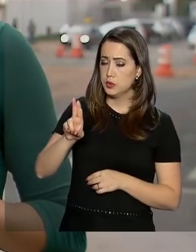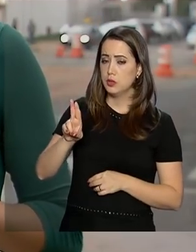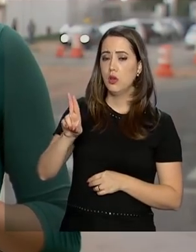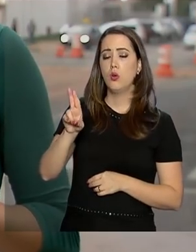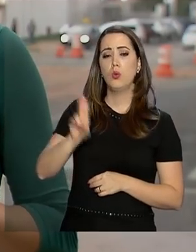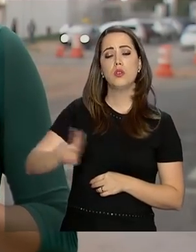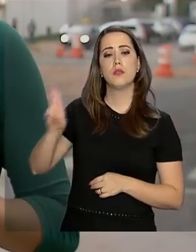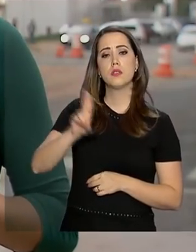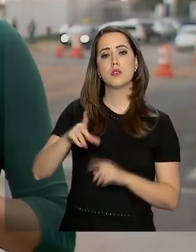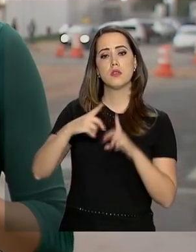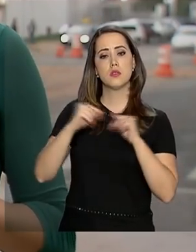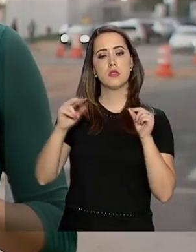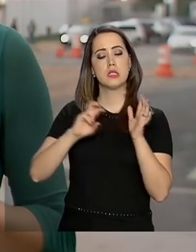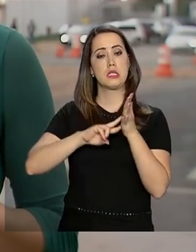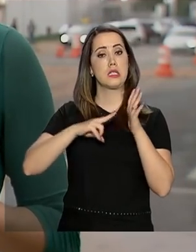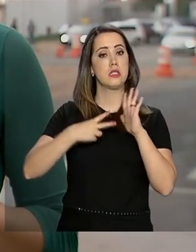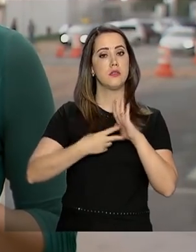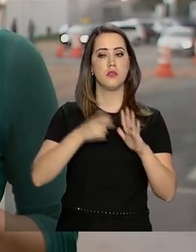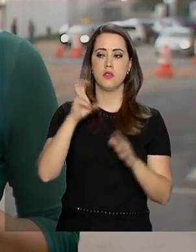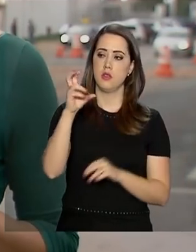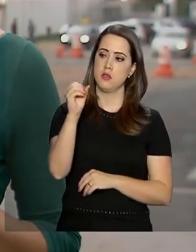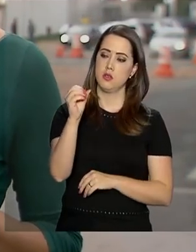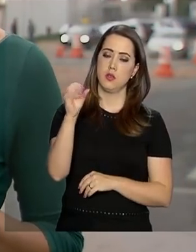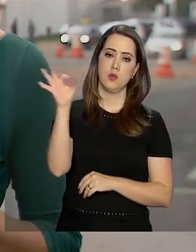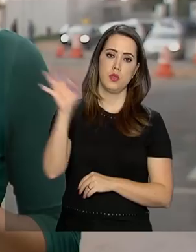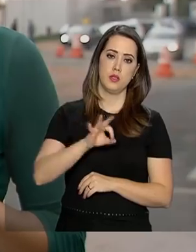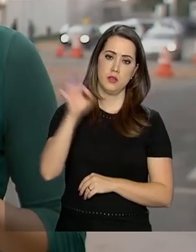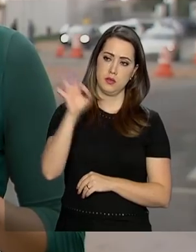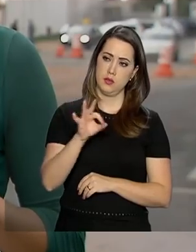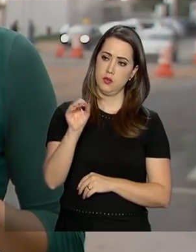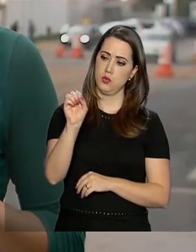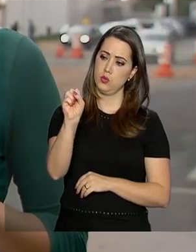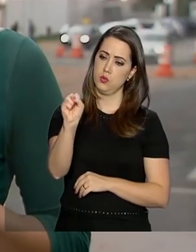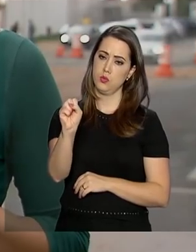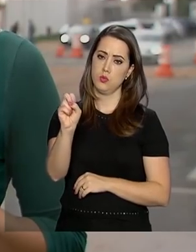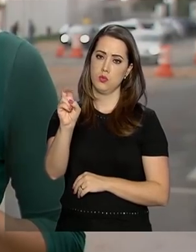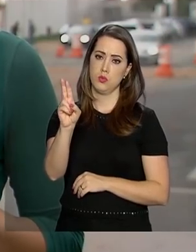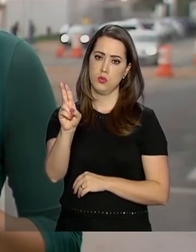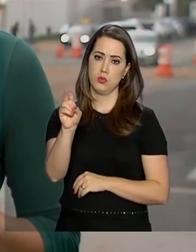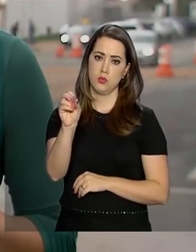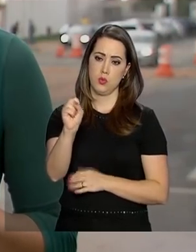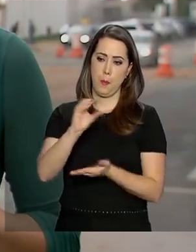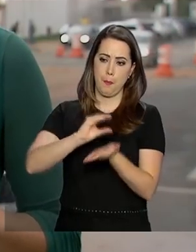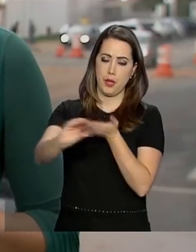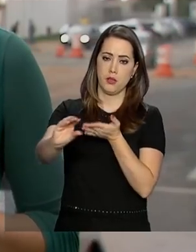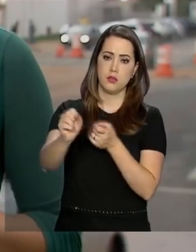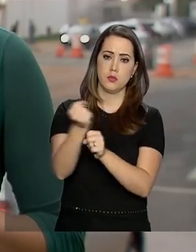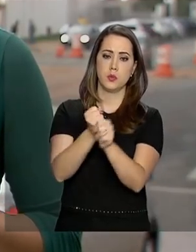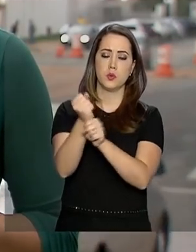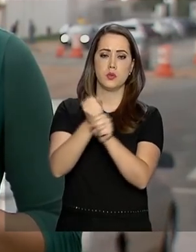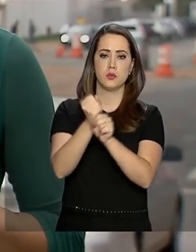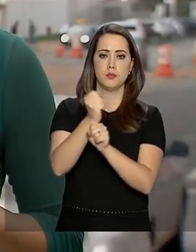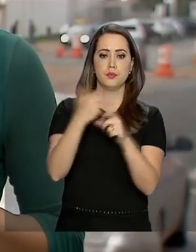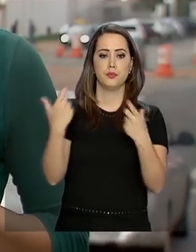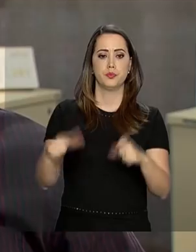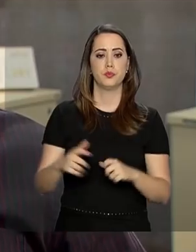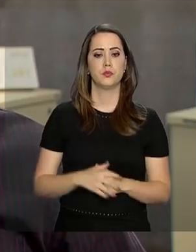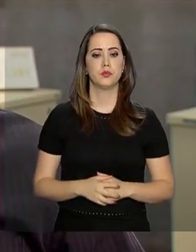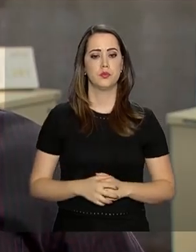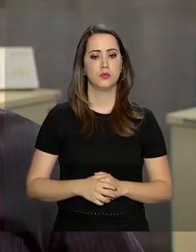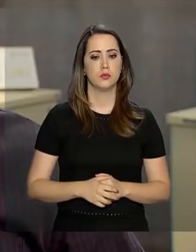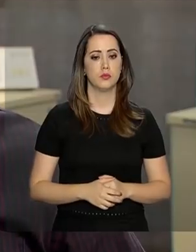ele representa a 50% do que o SUS, o Sistema Único de Saúde, repassa por ano à instituição.